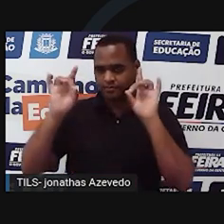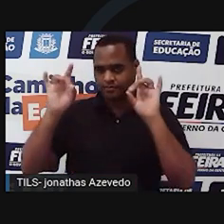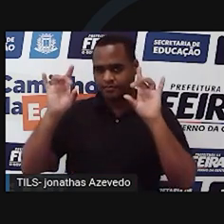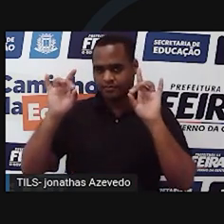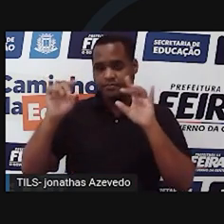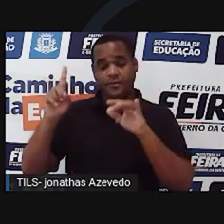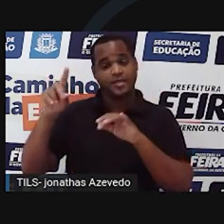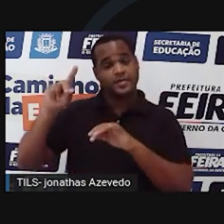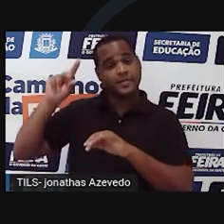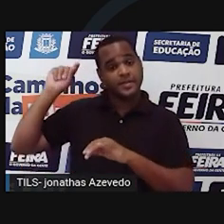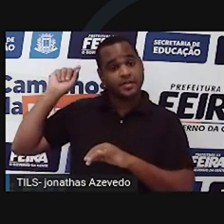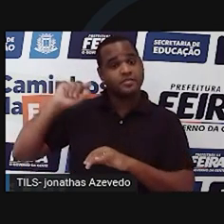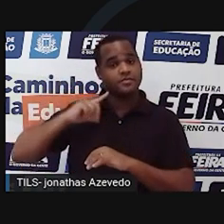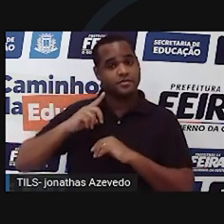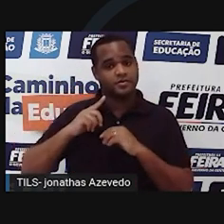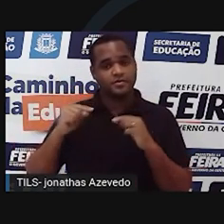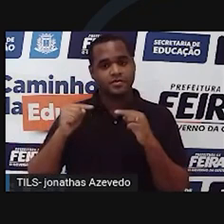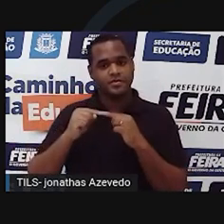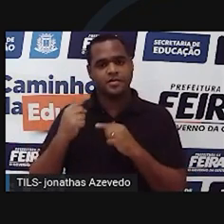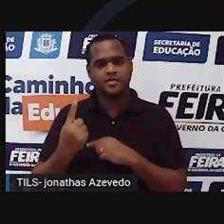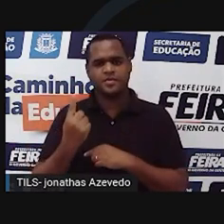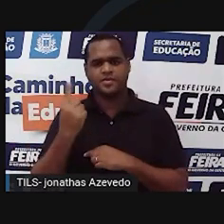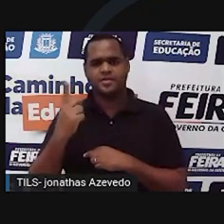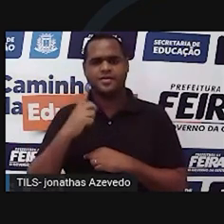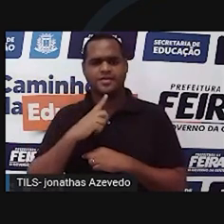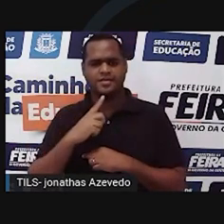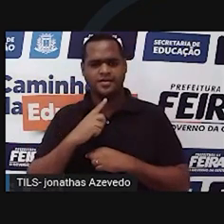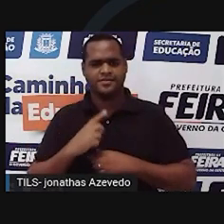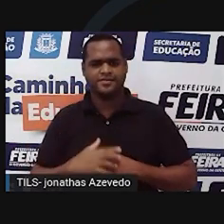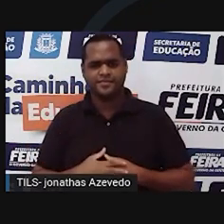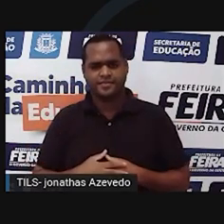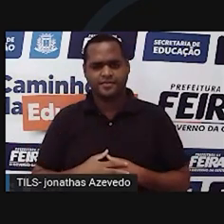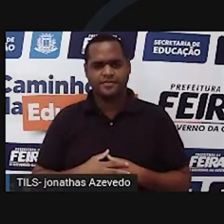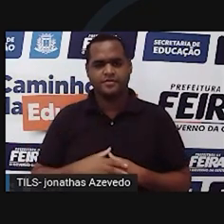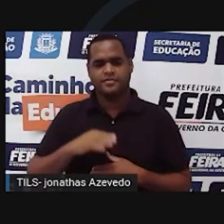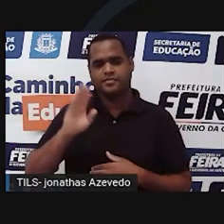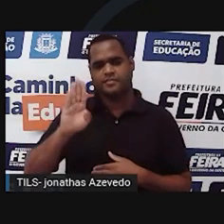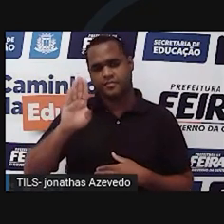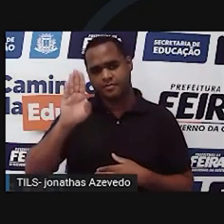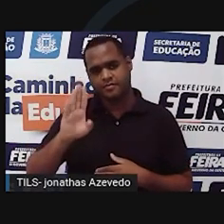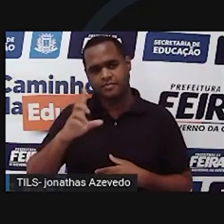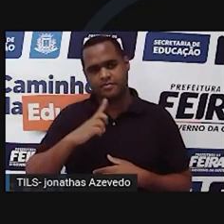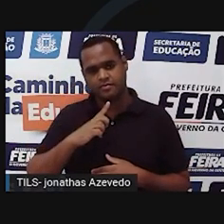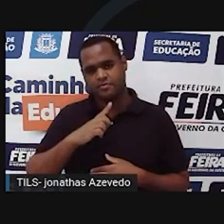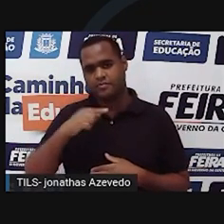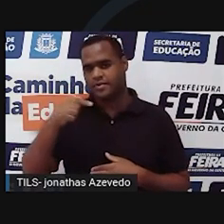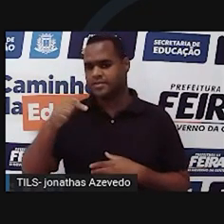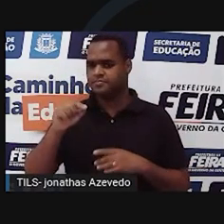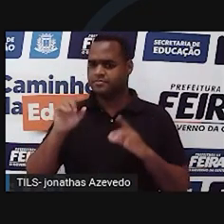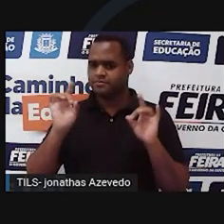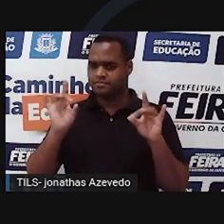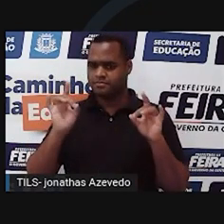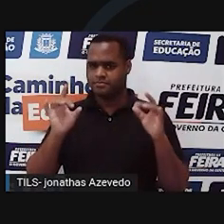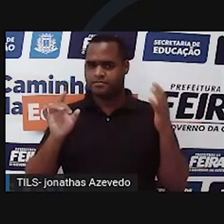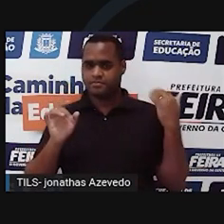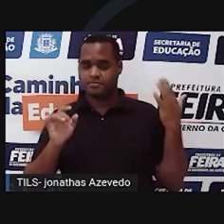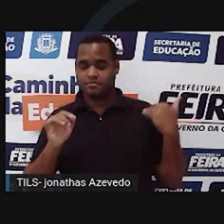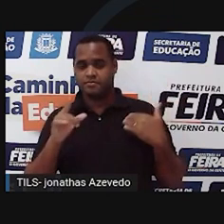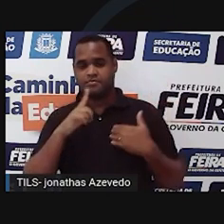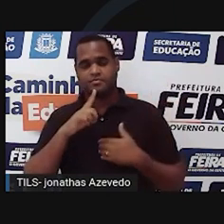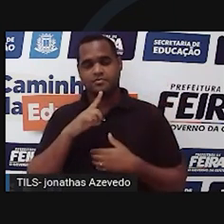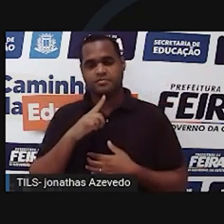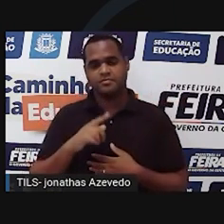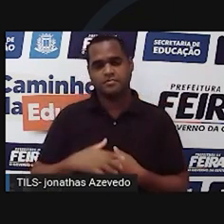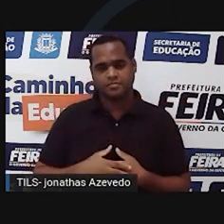antigo, e uma delas, os Jardins Suspensos da Babilônia, era uma das sete maravilhas. Mas a Babilônia teve um